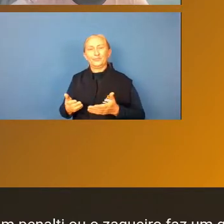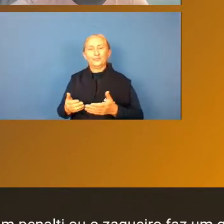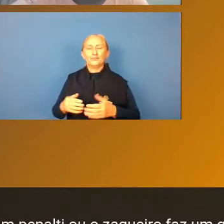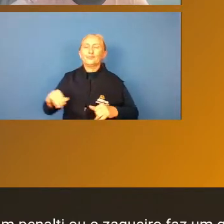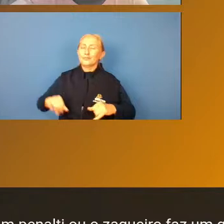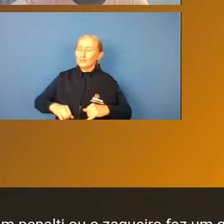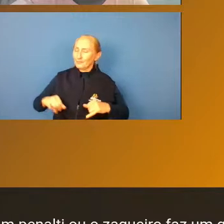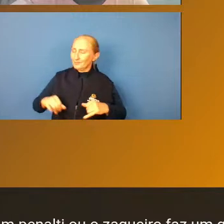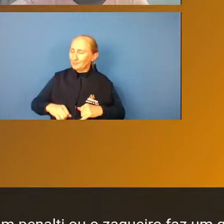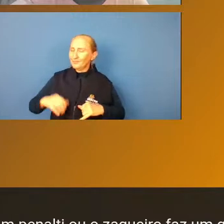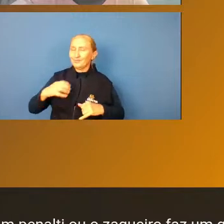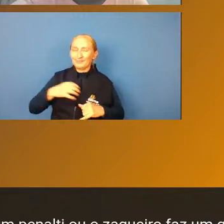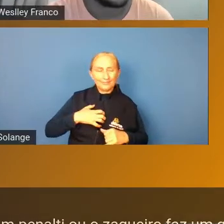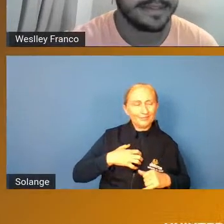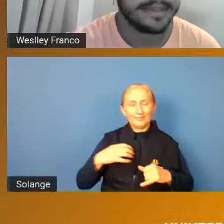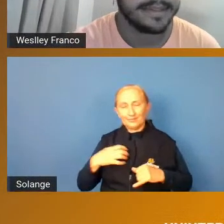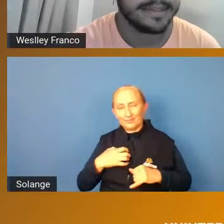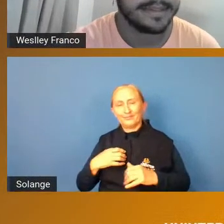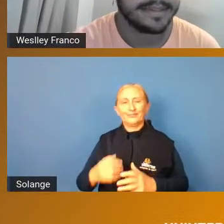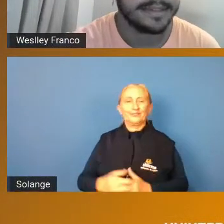sofre de uma forma ou de outra